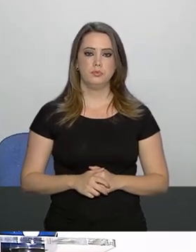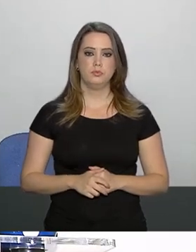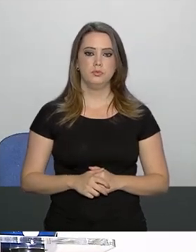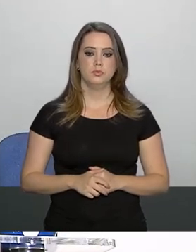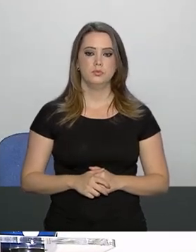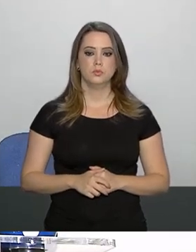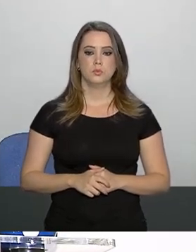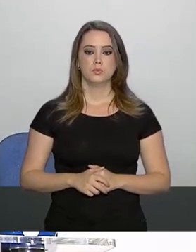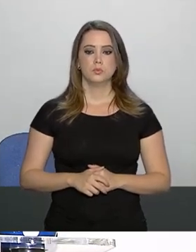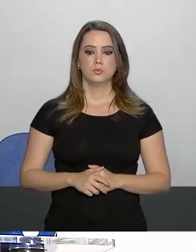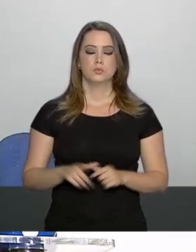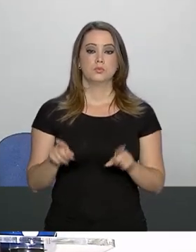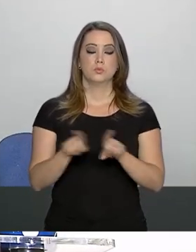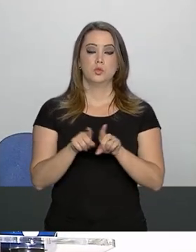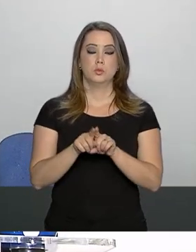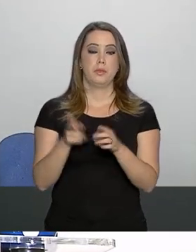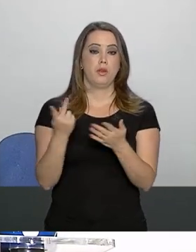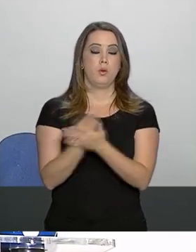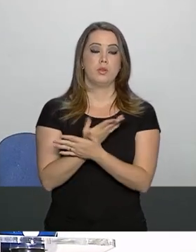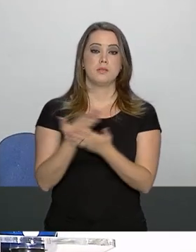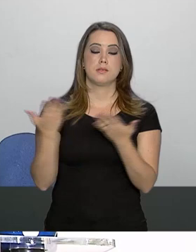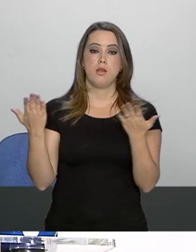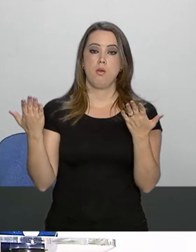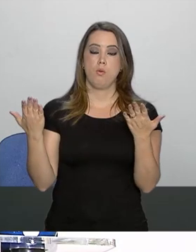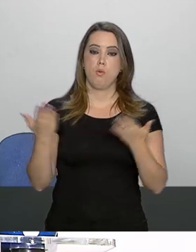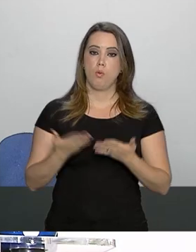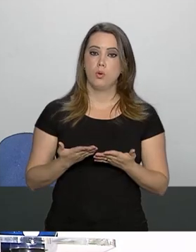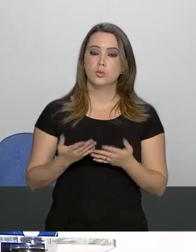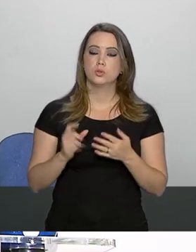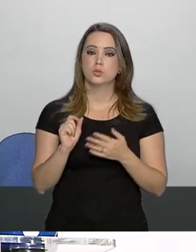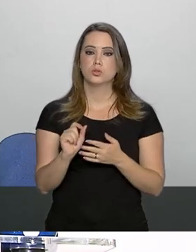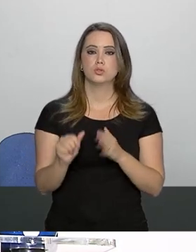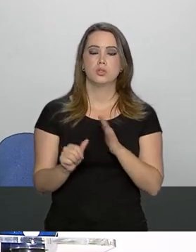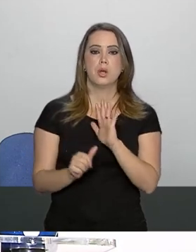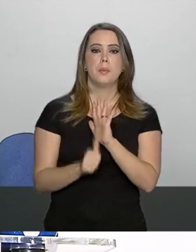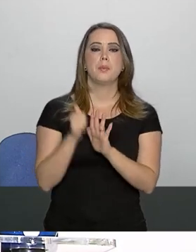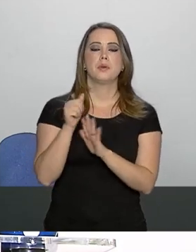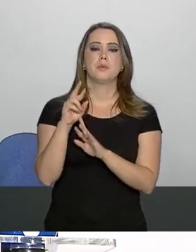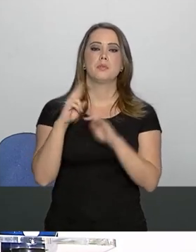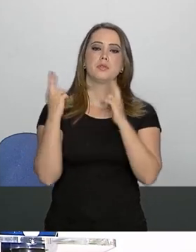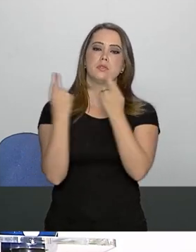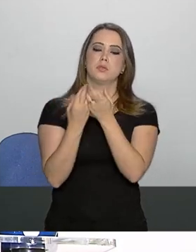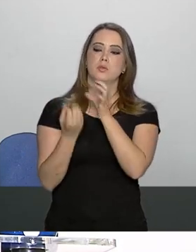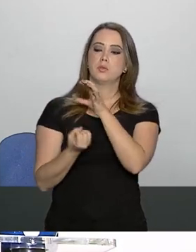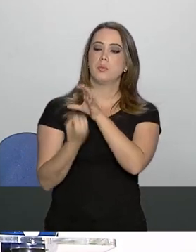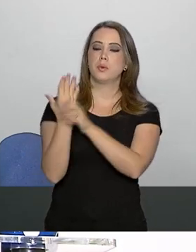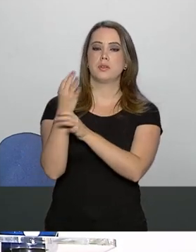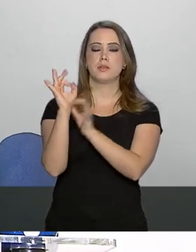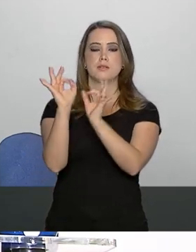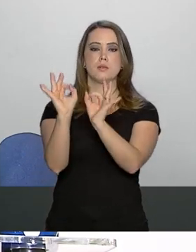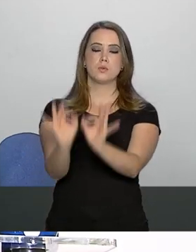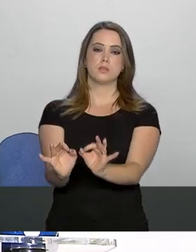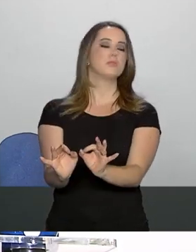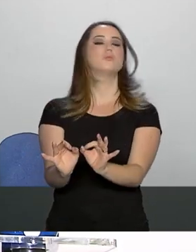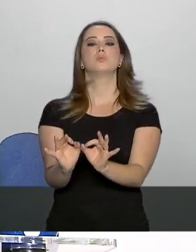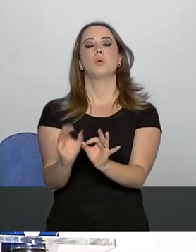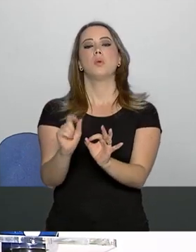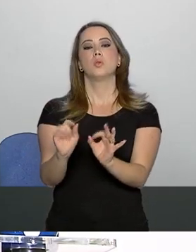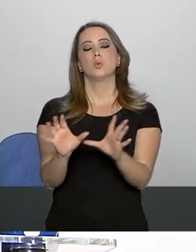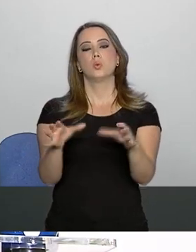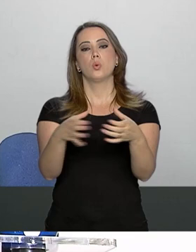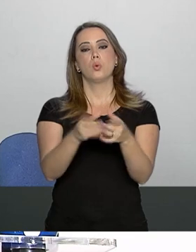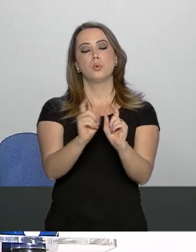Foi realizado hoje a primeira reunião após a instituição oficial do